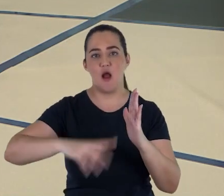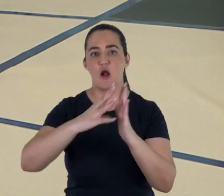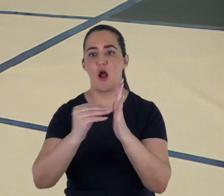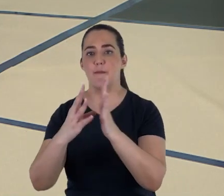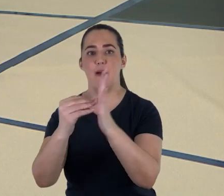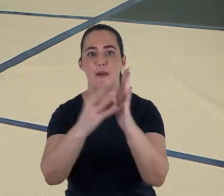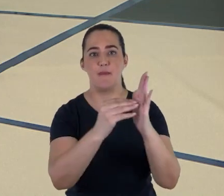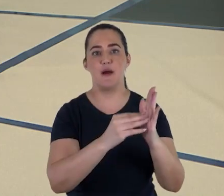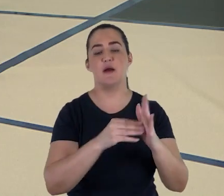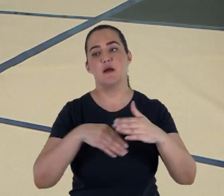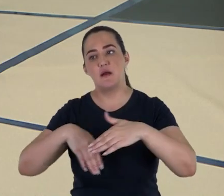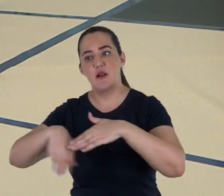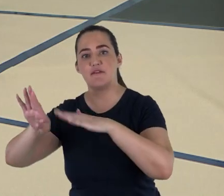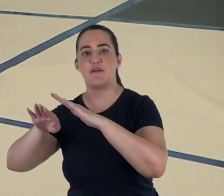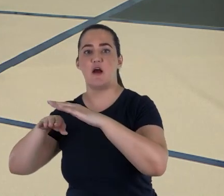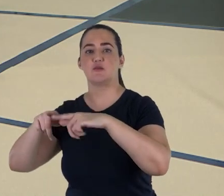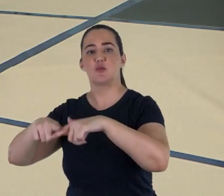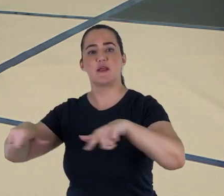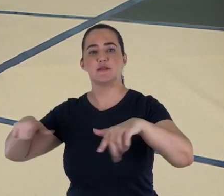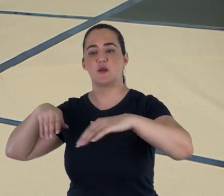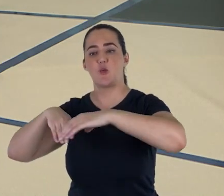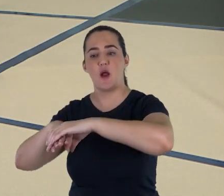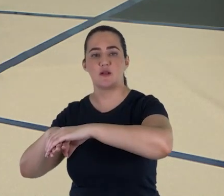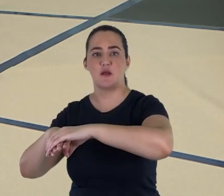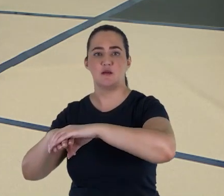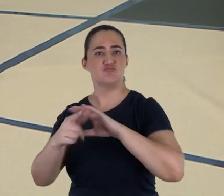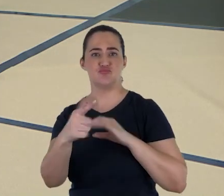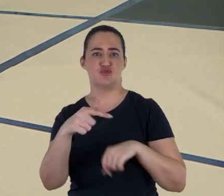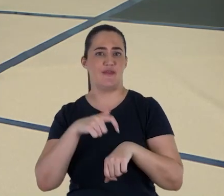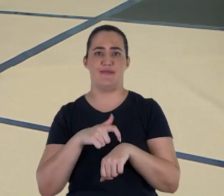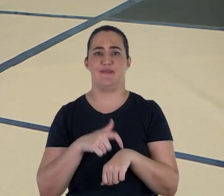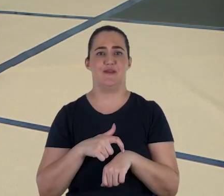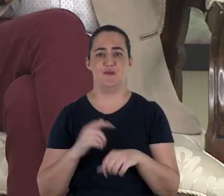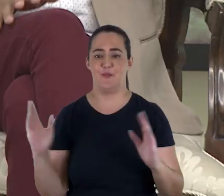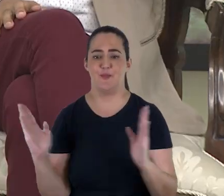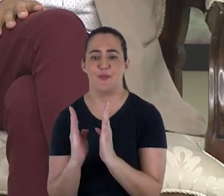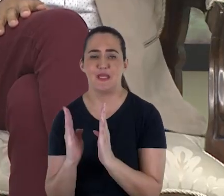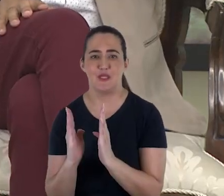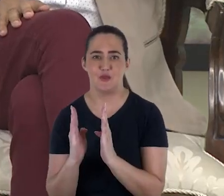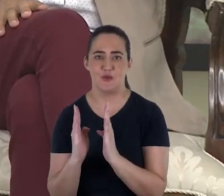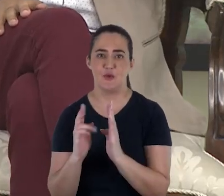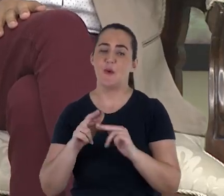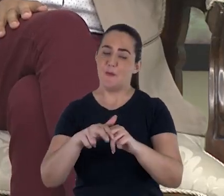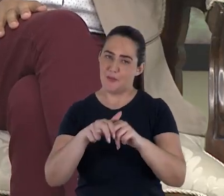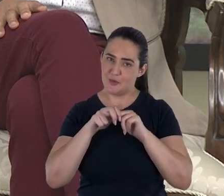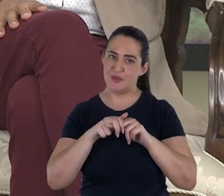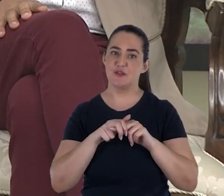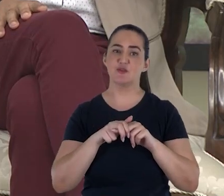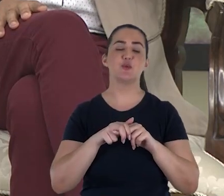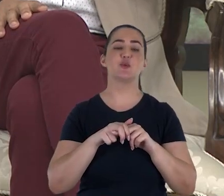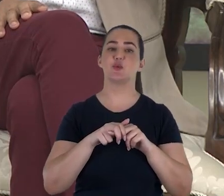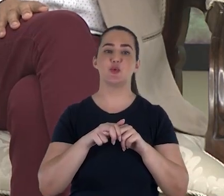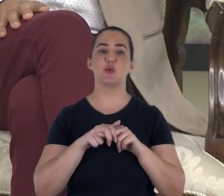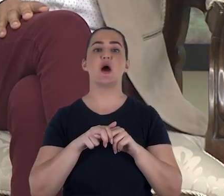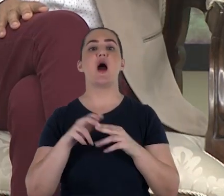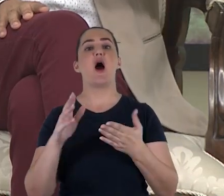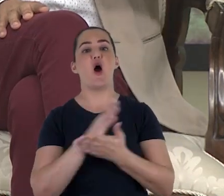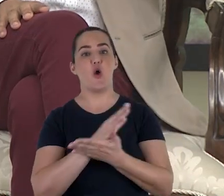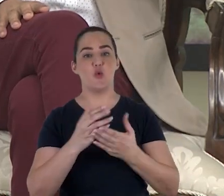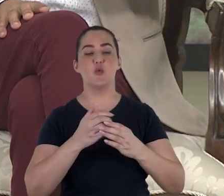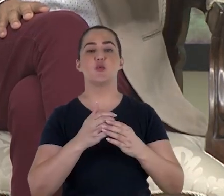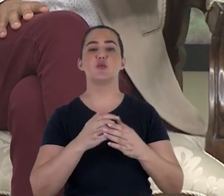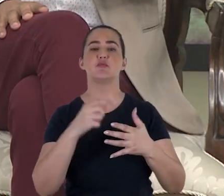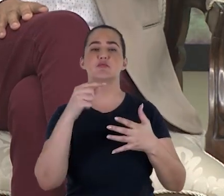e levado para o deserto. Não havia tempo em 50 anos para tudo isso. Aliás, eu faço essa afirmação de acordo com os